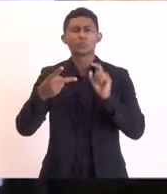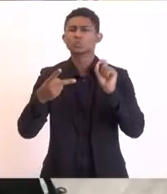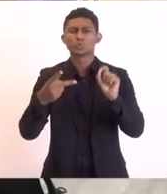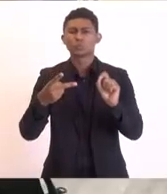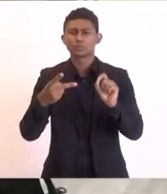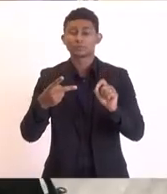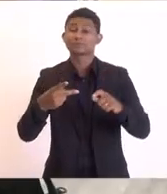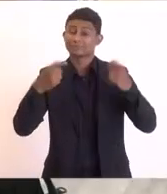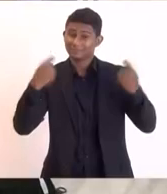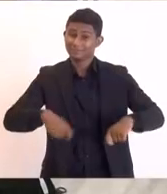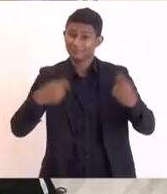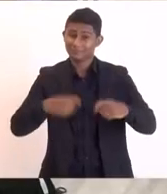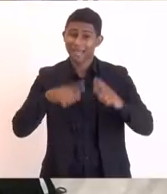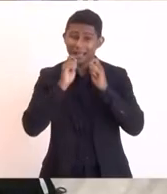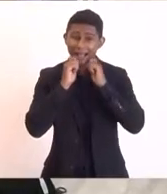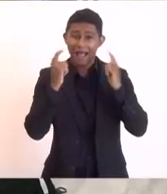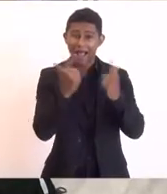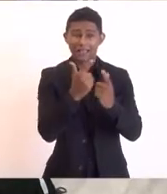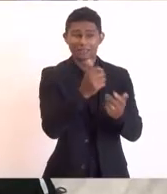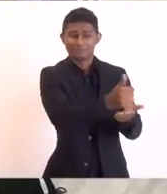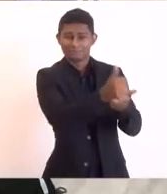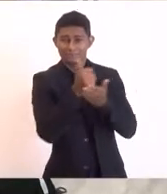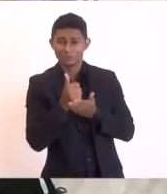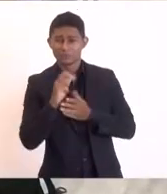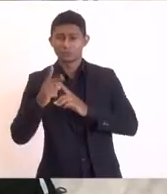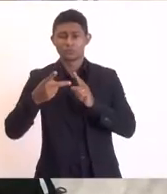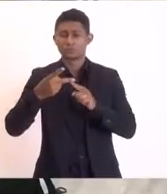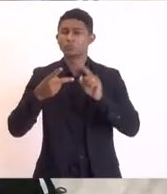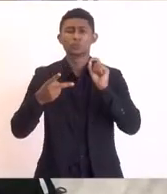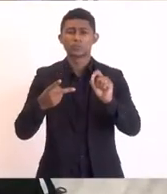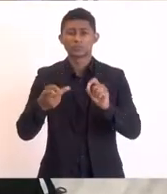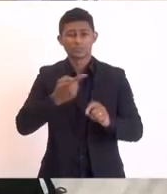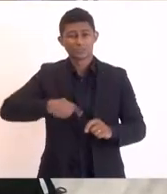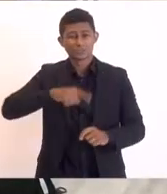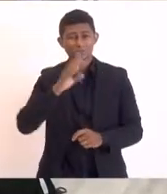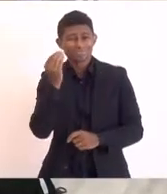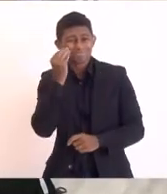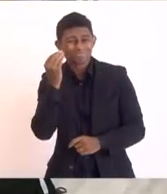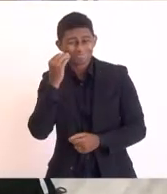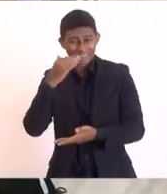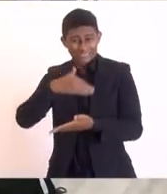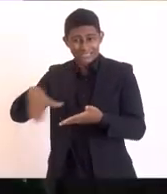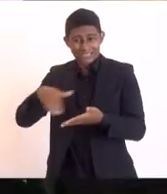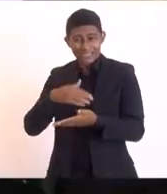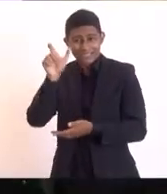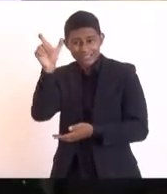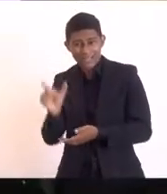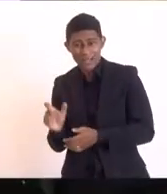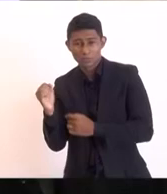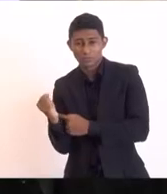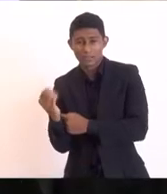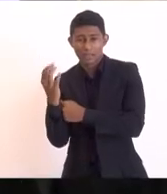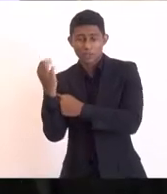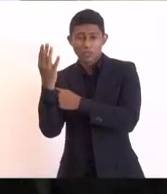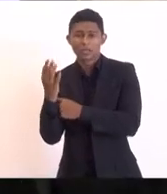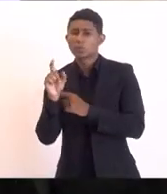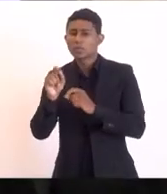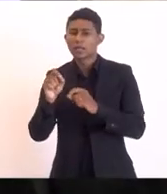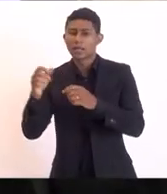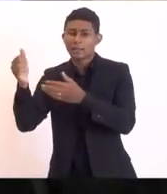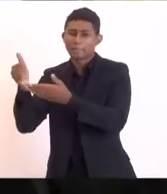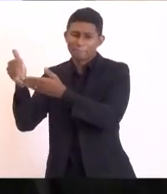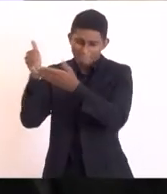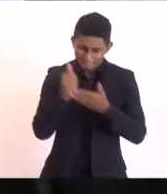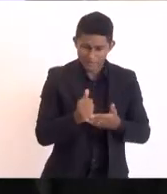precisar o apoio da LEG estamos tentando junto com o secretário de ciência e tecnologia trazer para Cabo Frio o